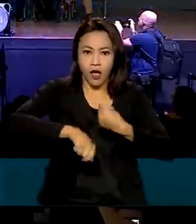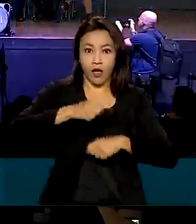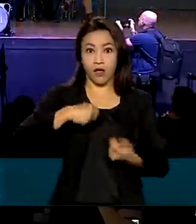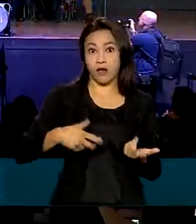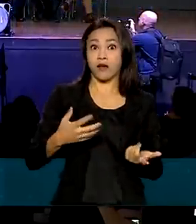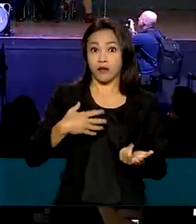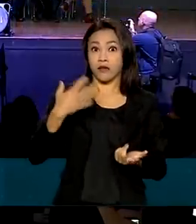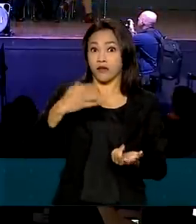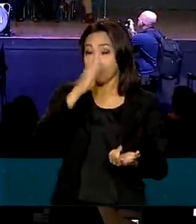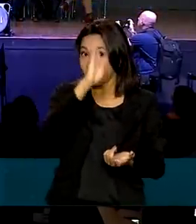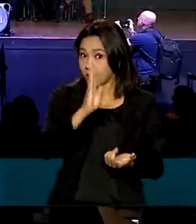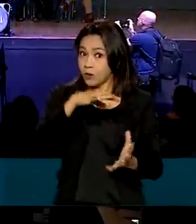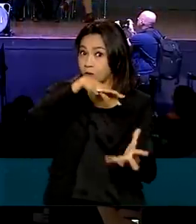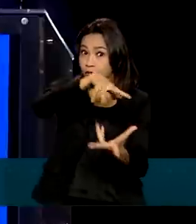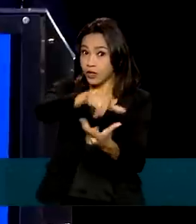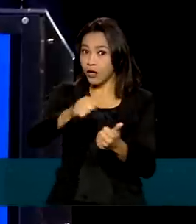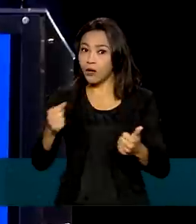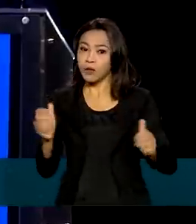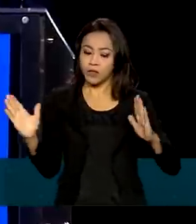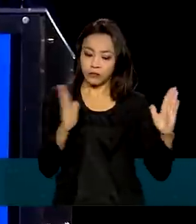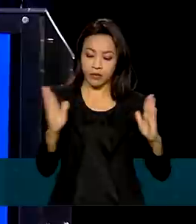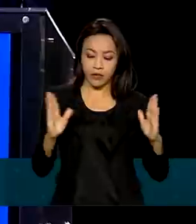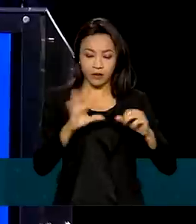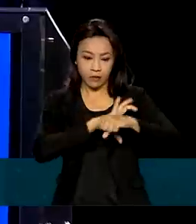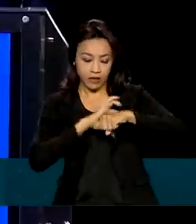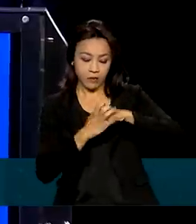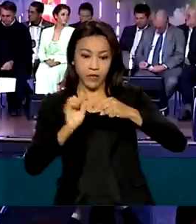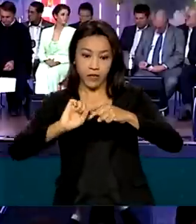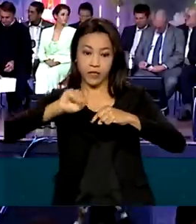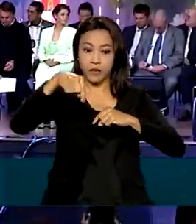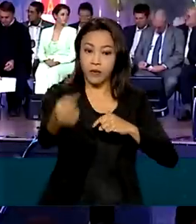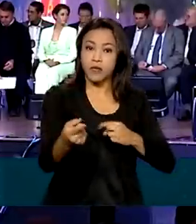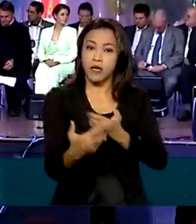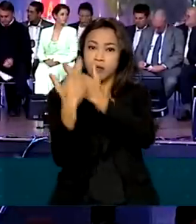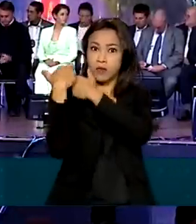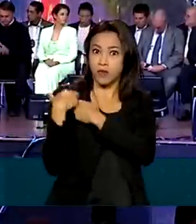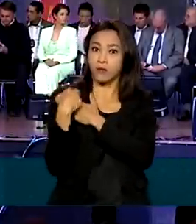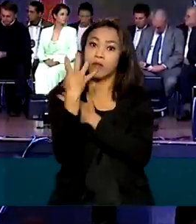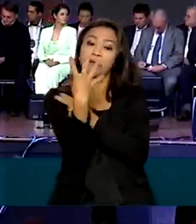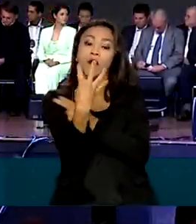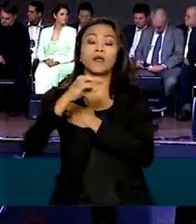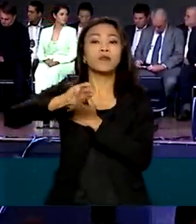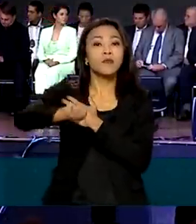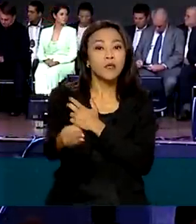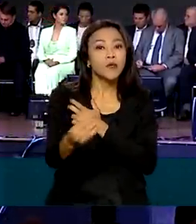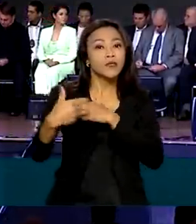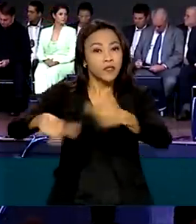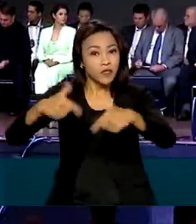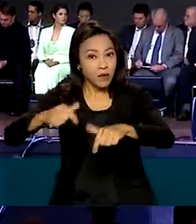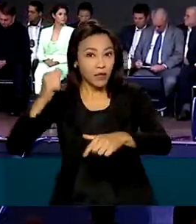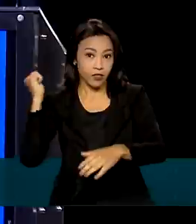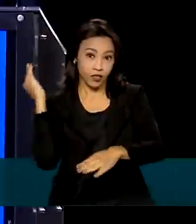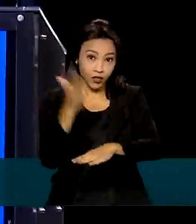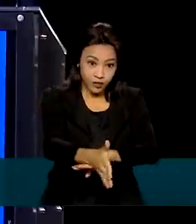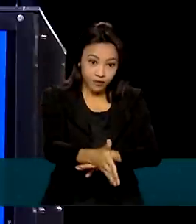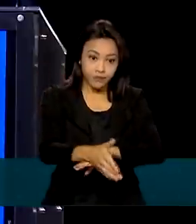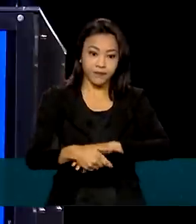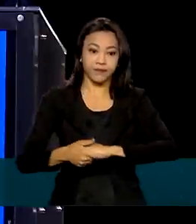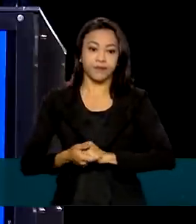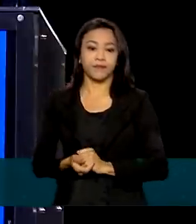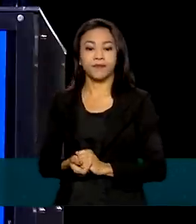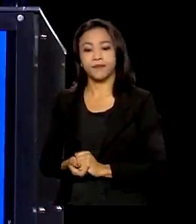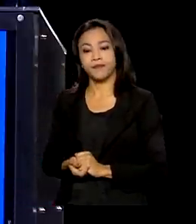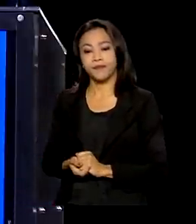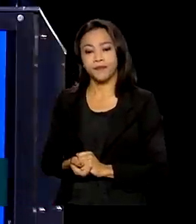durante e pós pandemia, responsável pela criação de 4 milhões de empregos diretos e indiretos. Gerará,